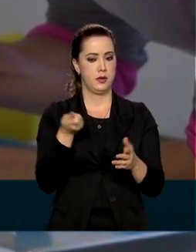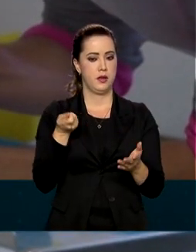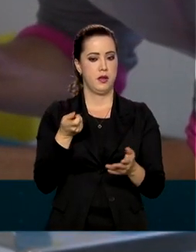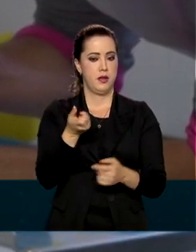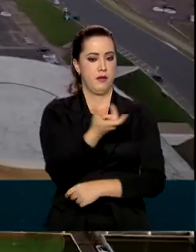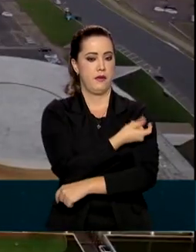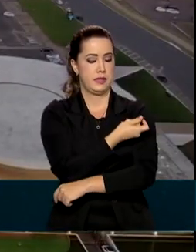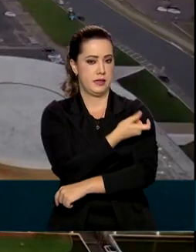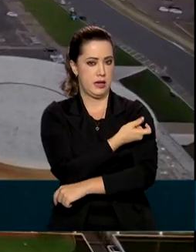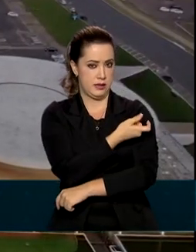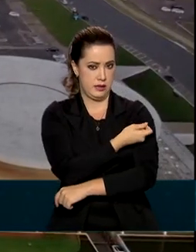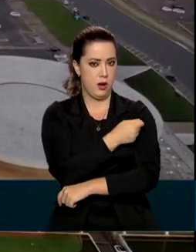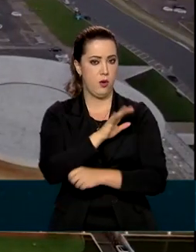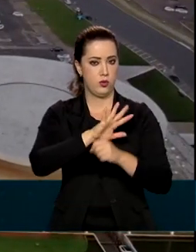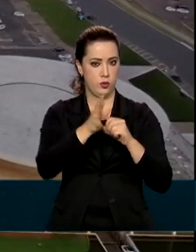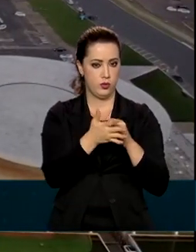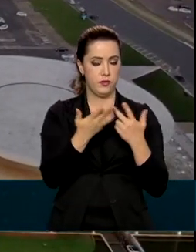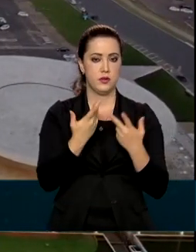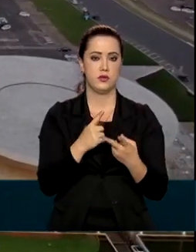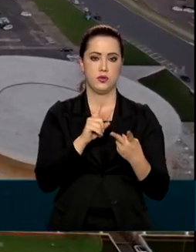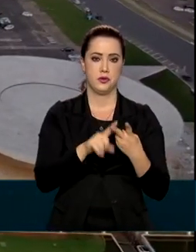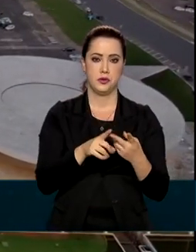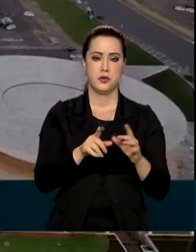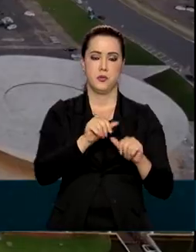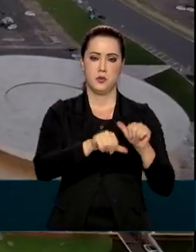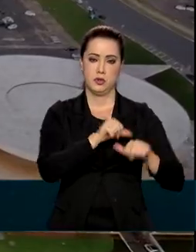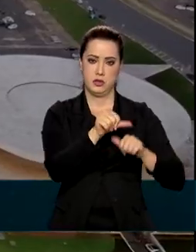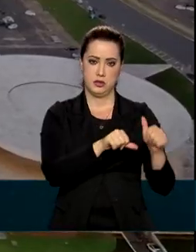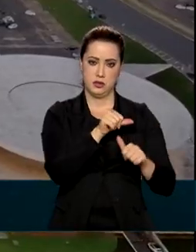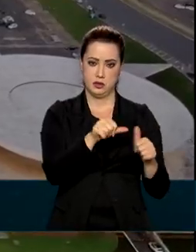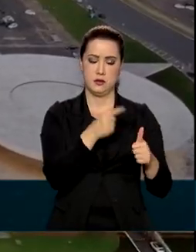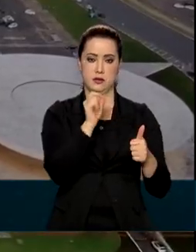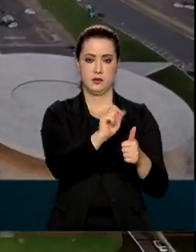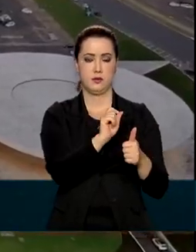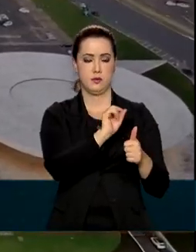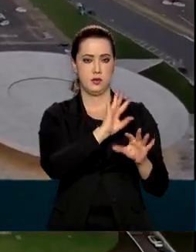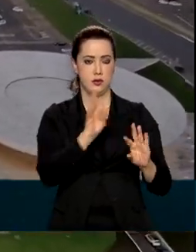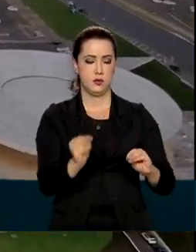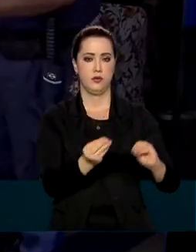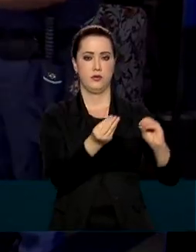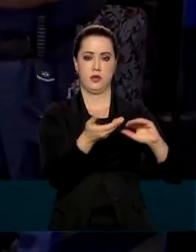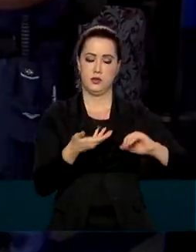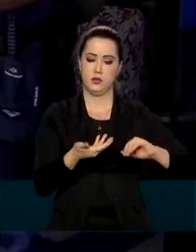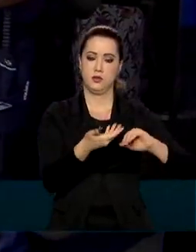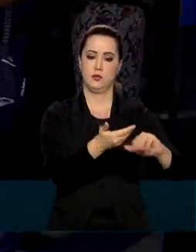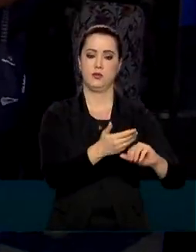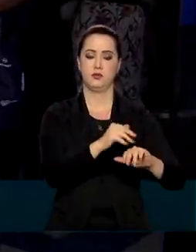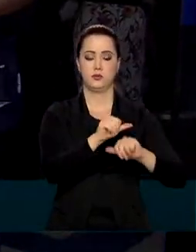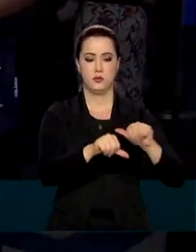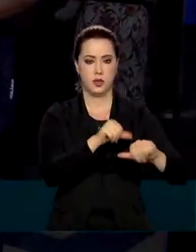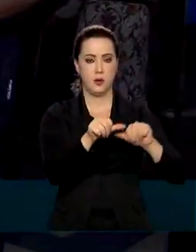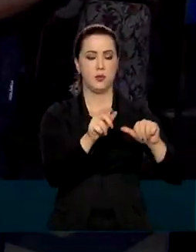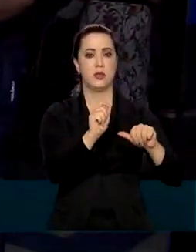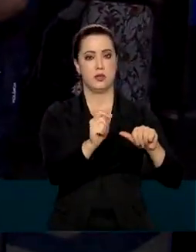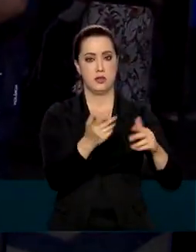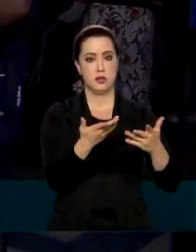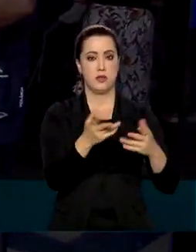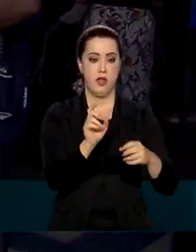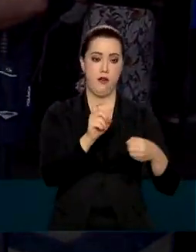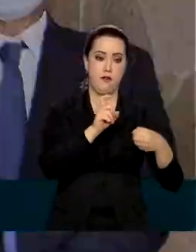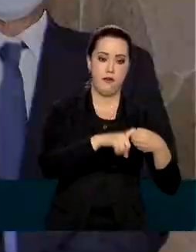-19, a tramitação das reformas encaminhadas pelo governo ao Congresso Nacional e a retomada do auxílio